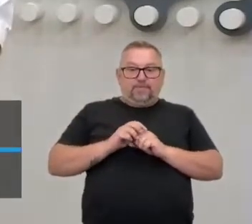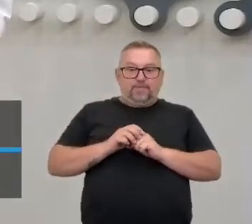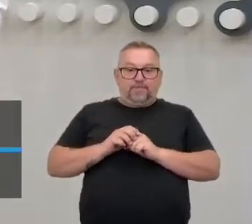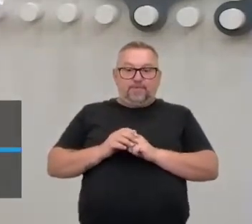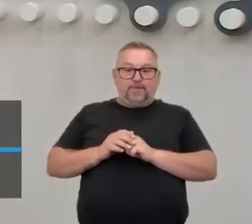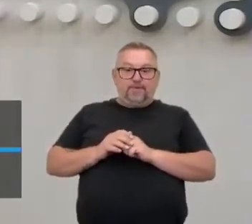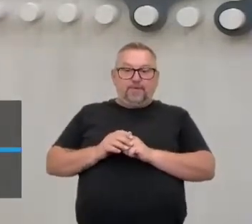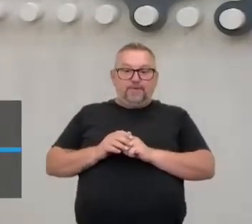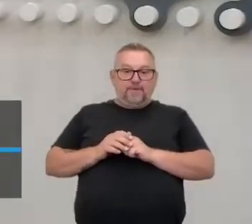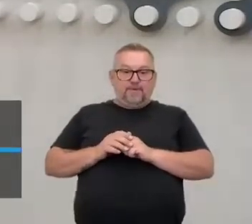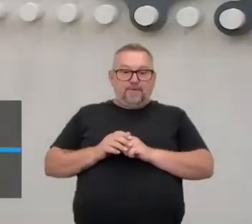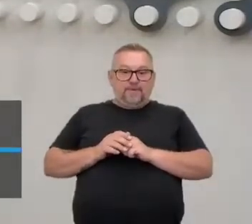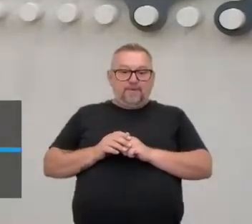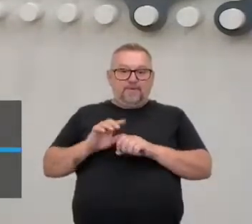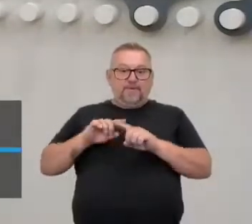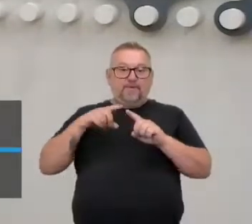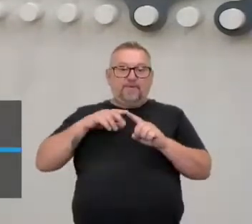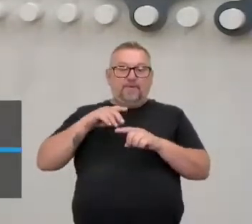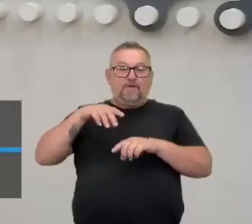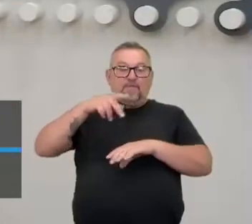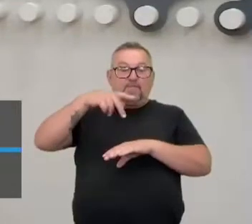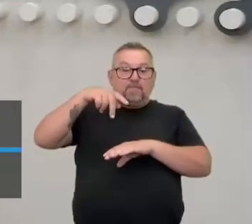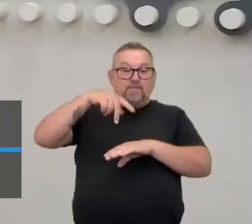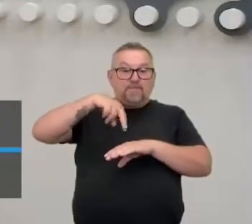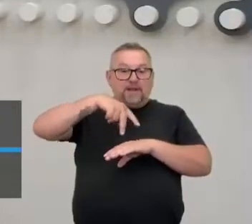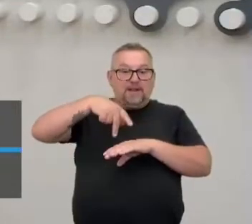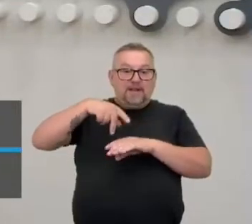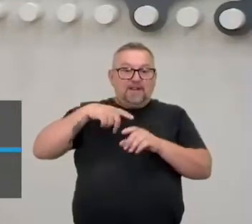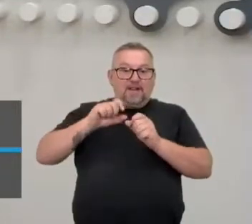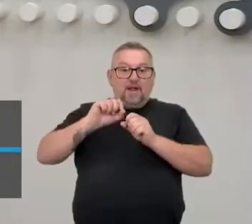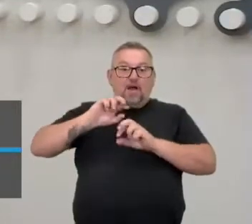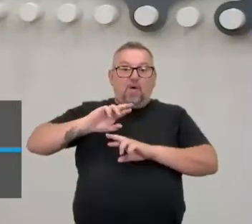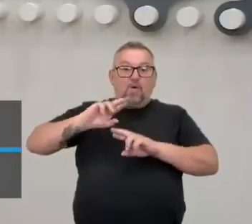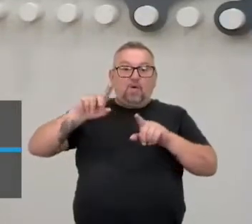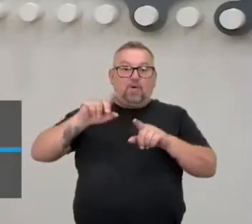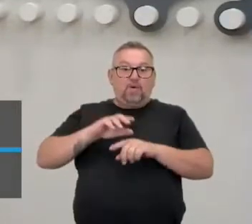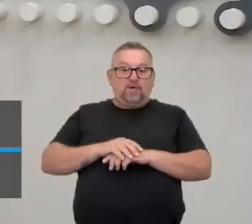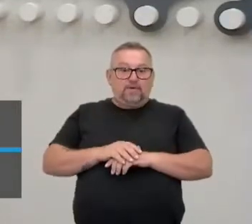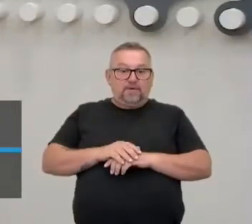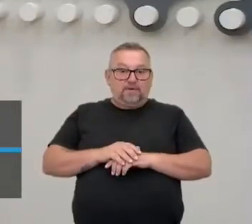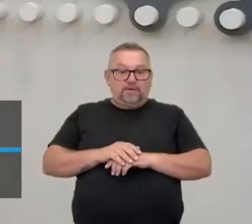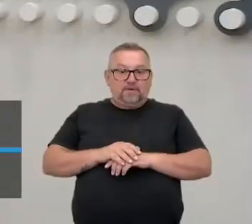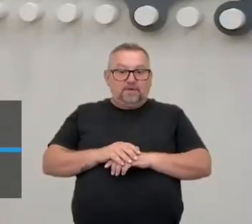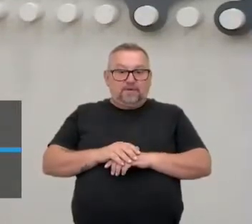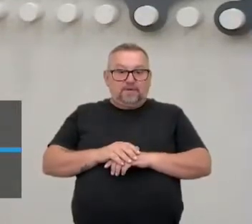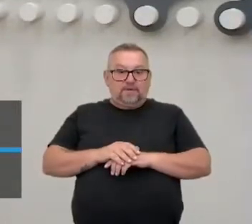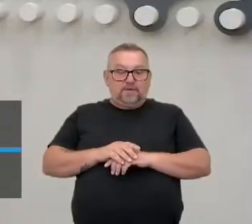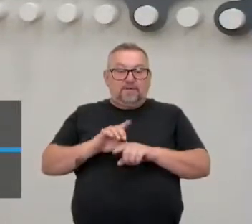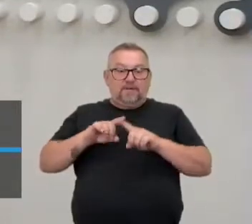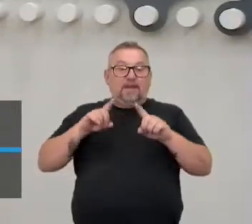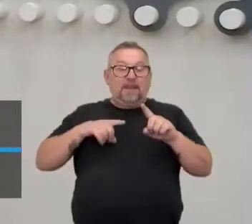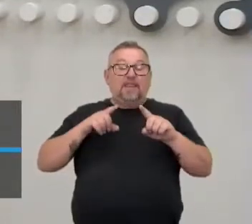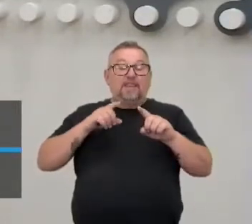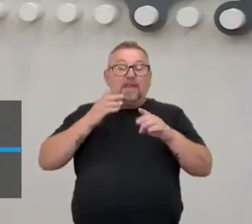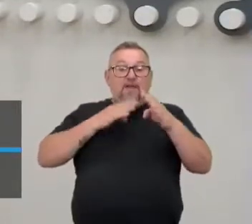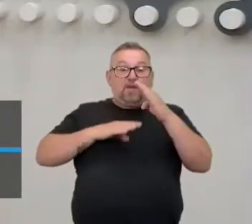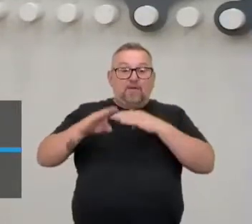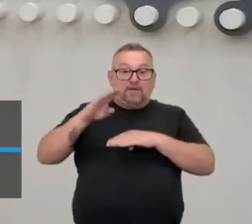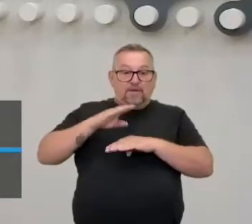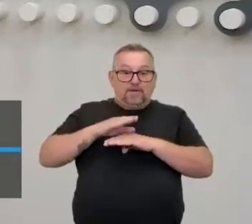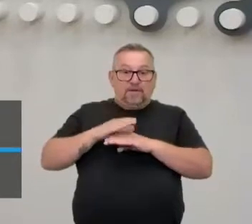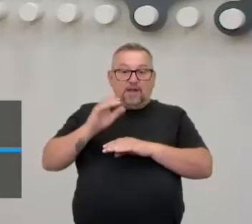É, e o do balé é completamente ao contrário. A gente tem que virar, a gente chama de andeor. E na luta aqui dele, é